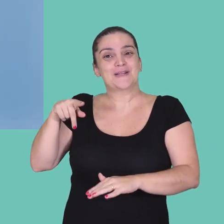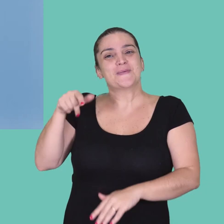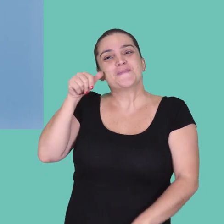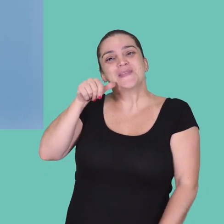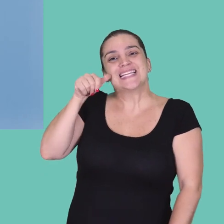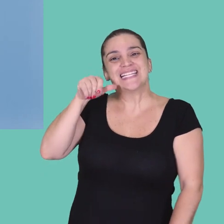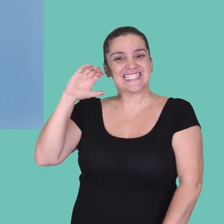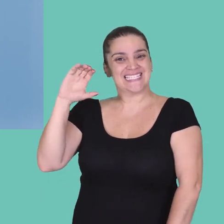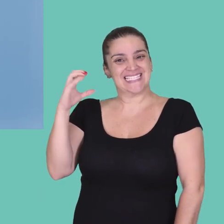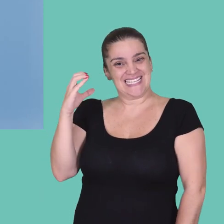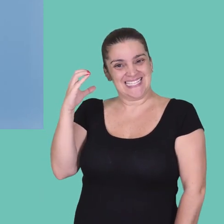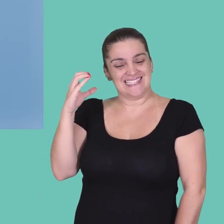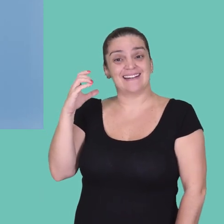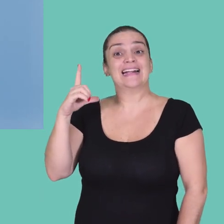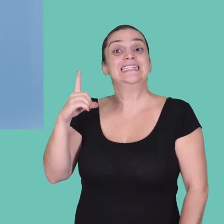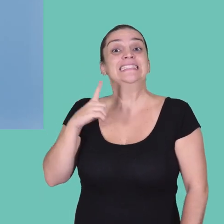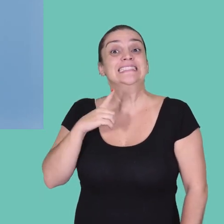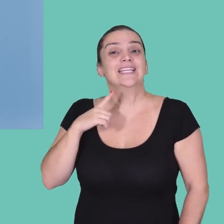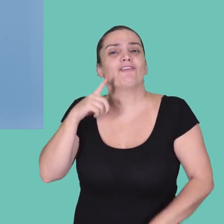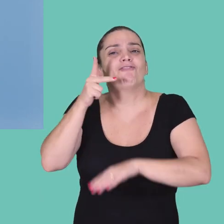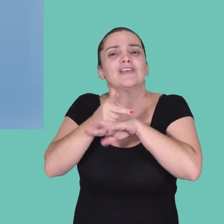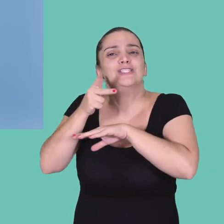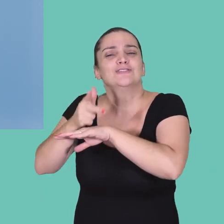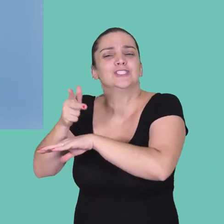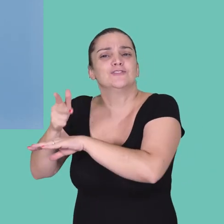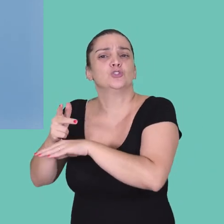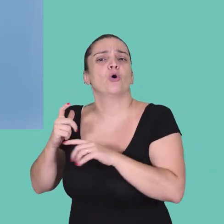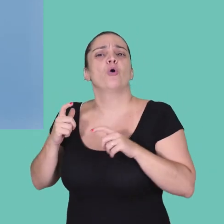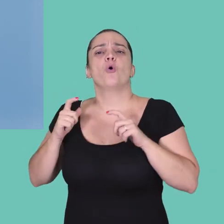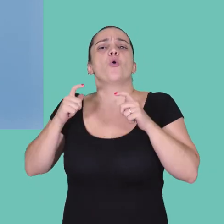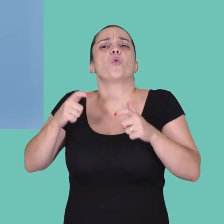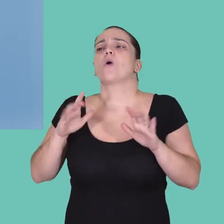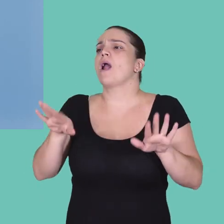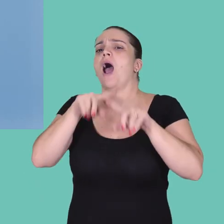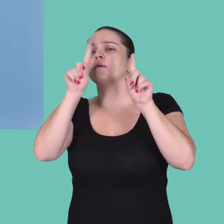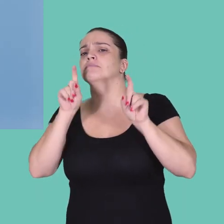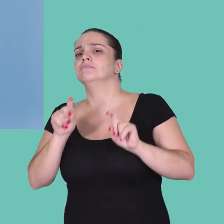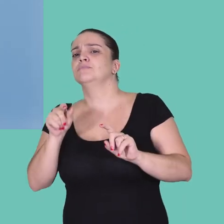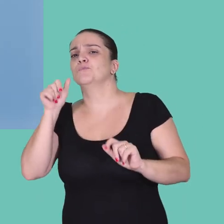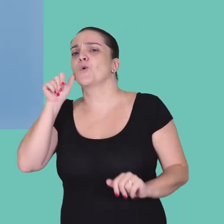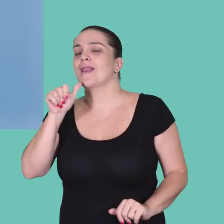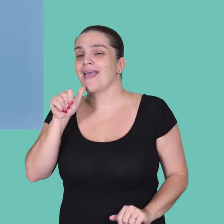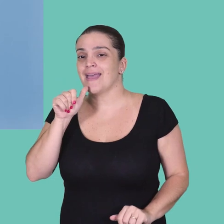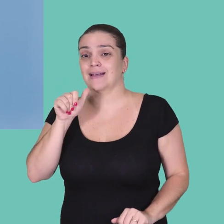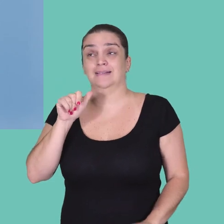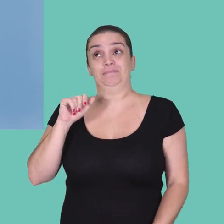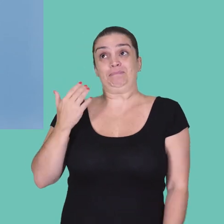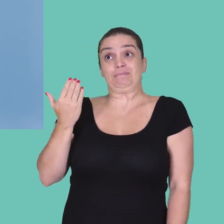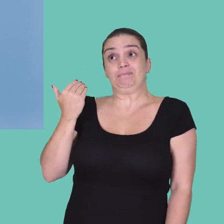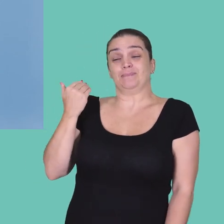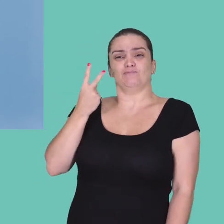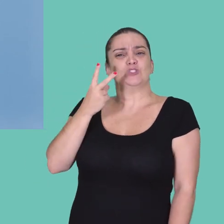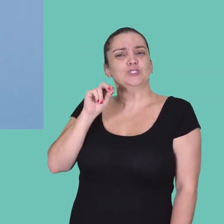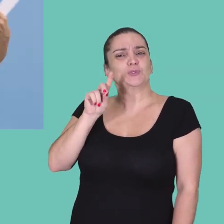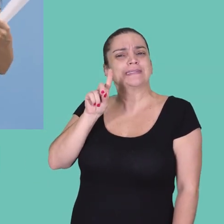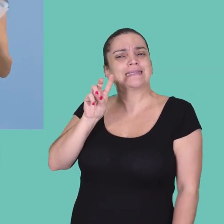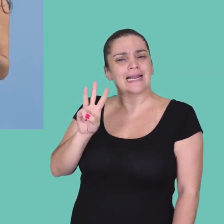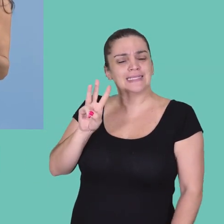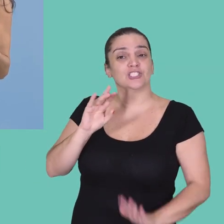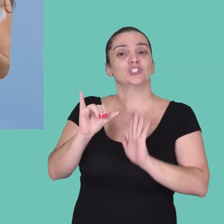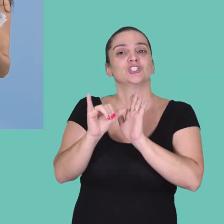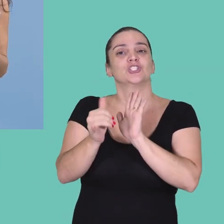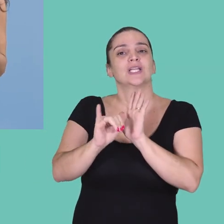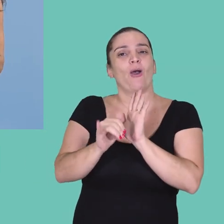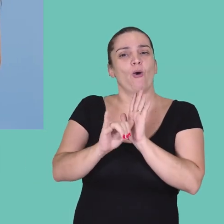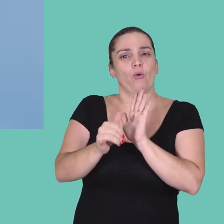feito em Meninas da Ciência, uma muito interessante são os vídeos Lugar de Mulher. Isso. Então, um dos projetos que surgiu em